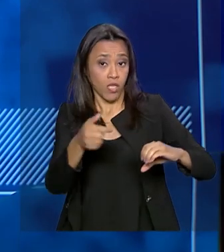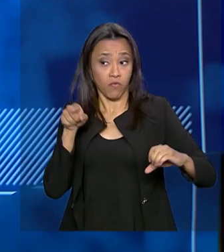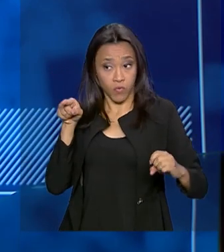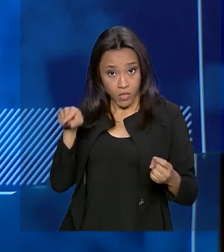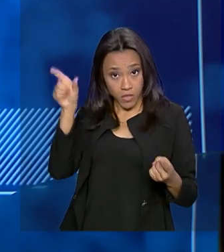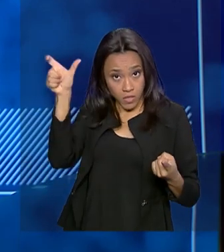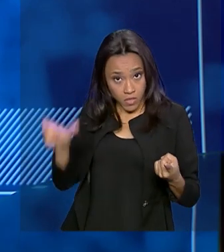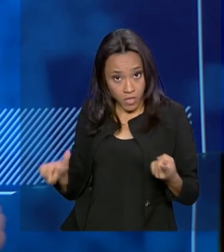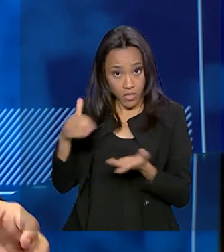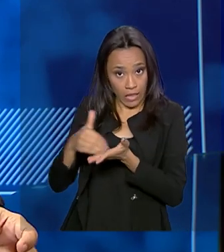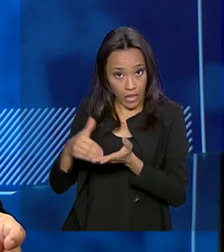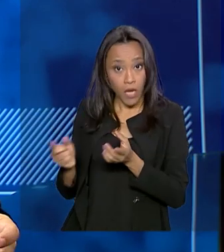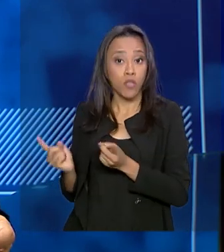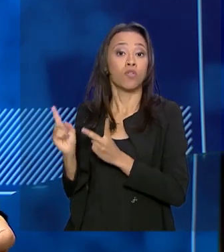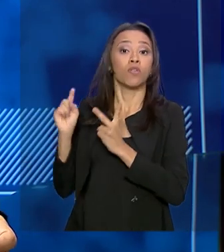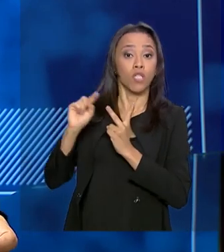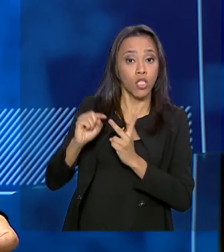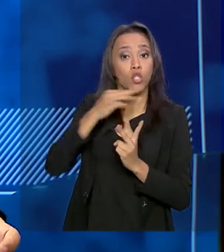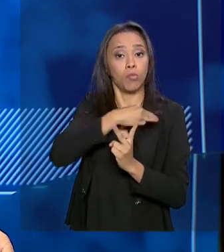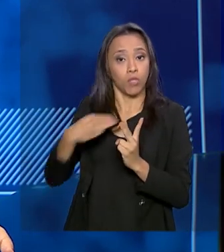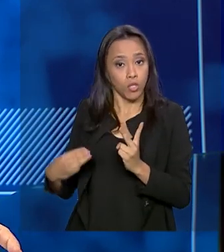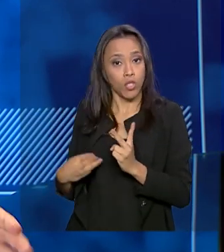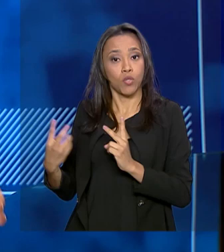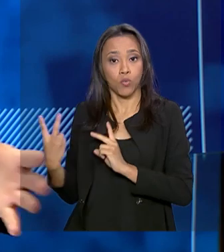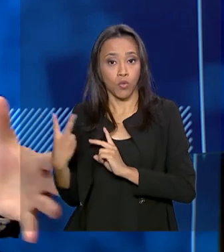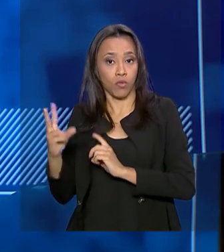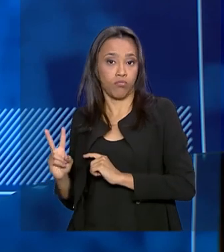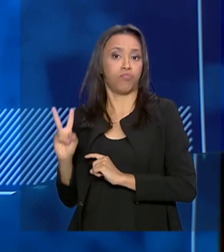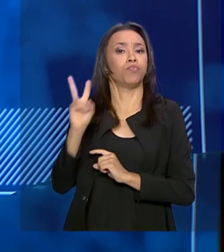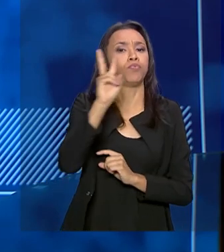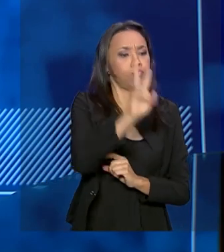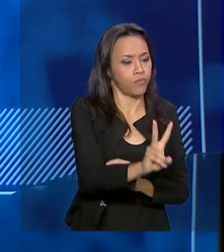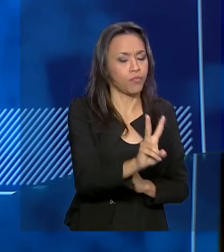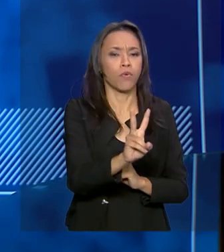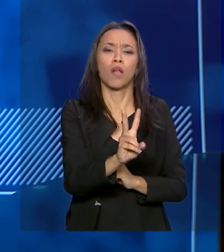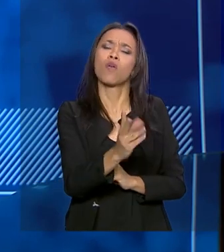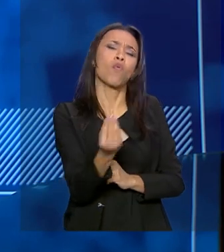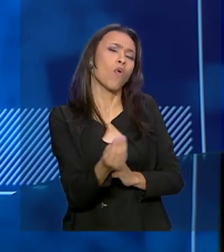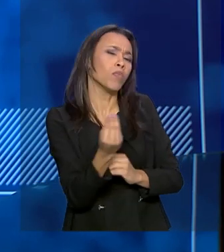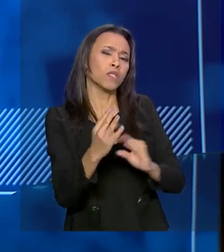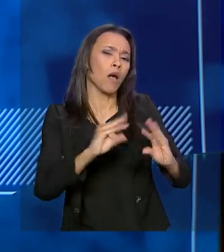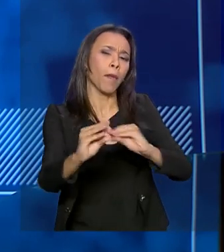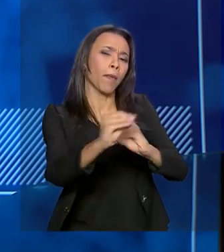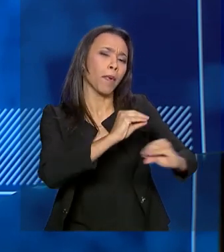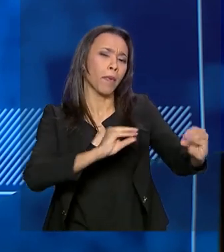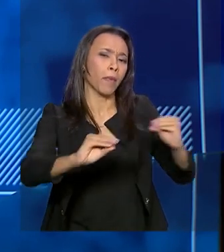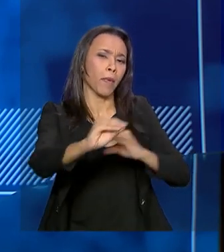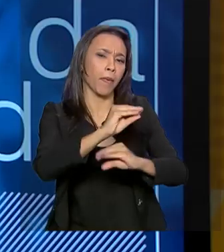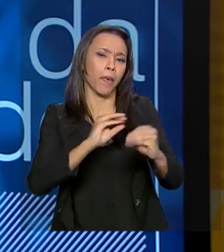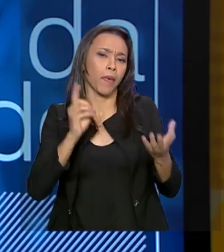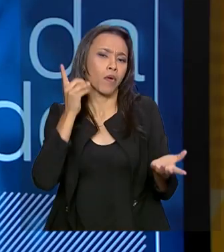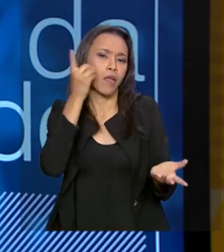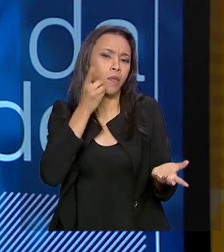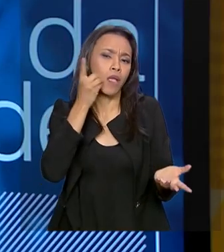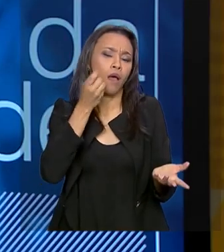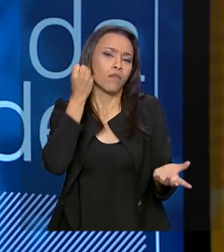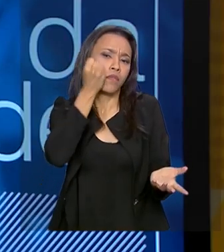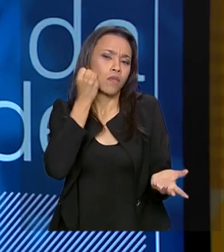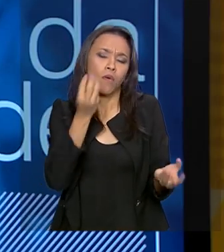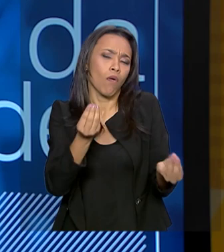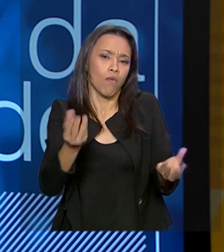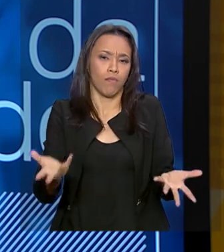Congresso algumas vezes desde que o Futuris foi lançado. Como é que está ali a conversa com os parlamentares? Acho que